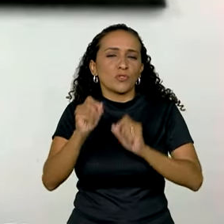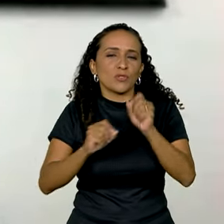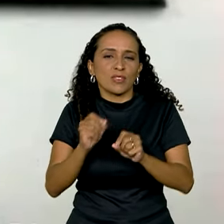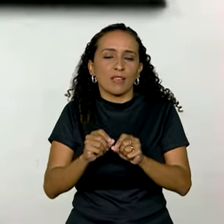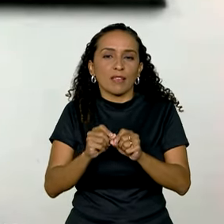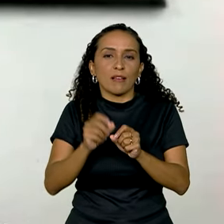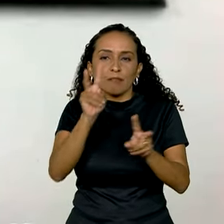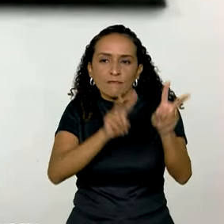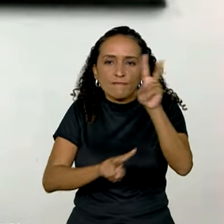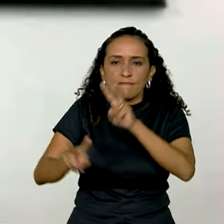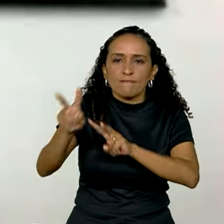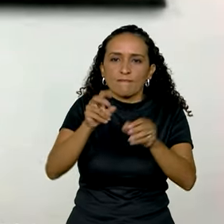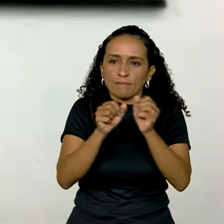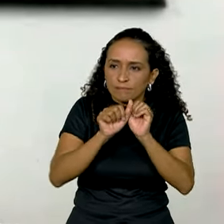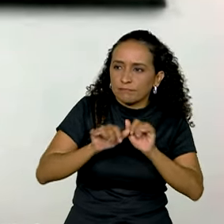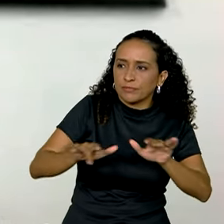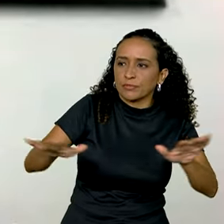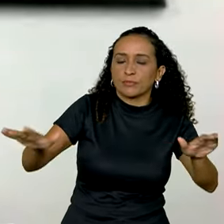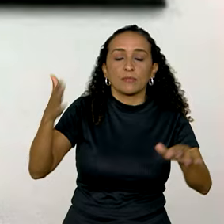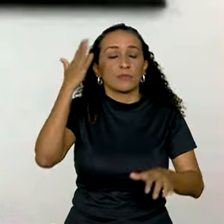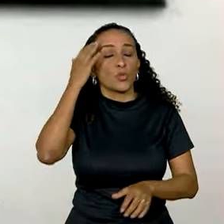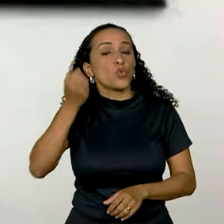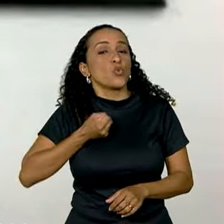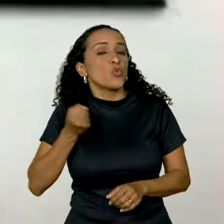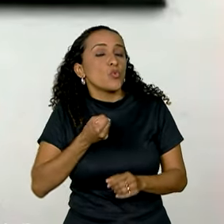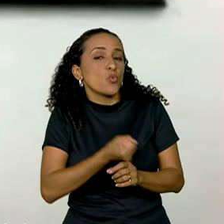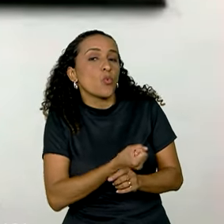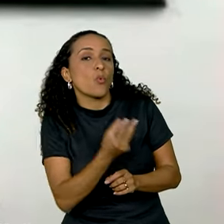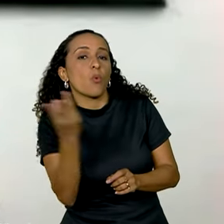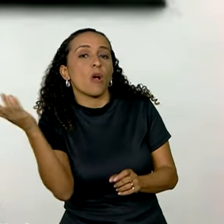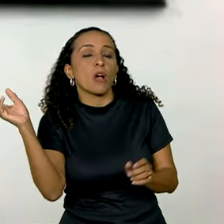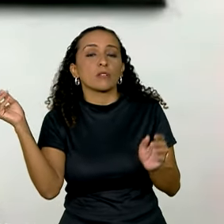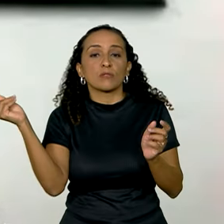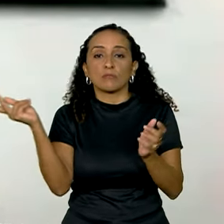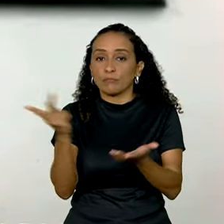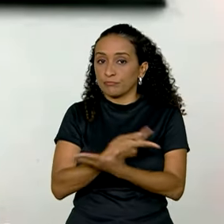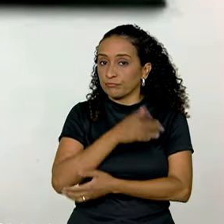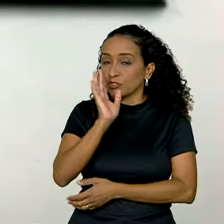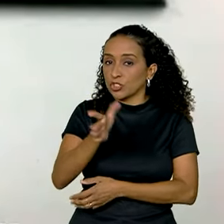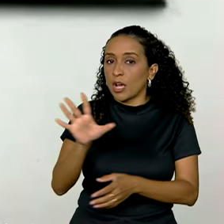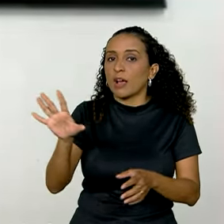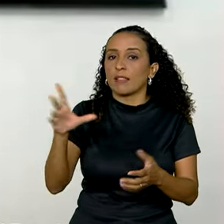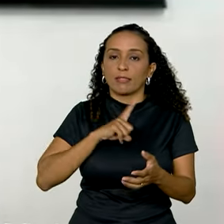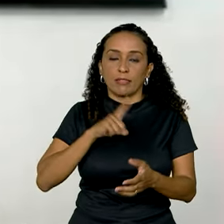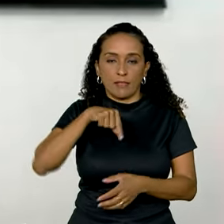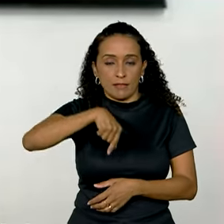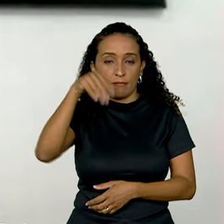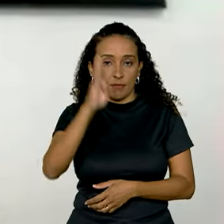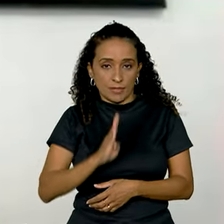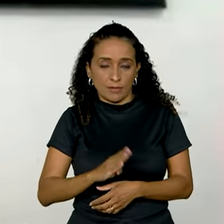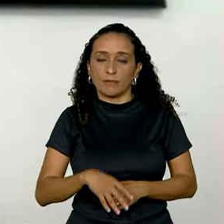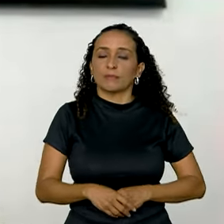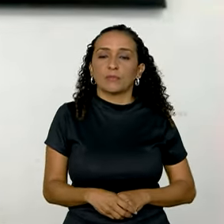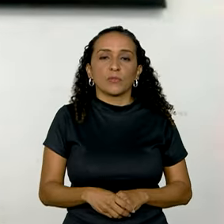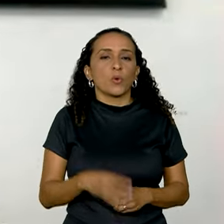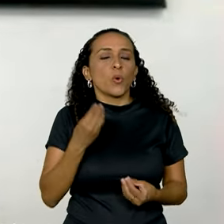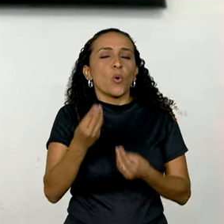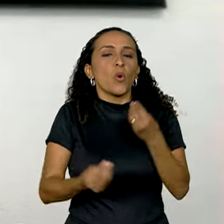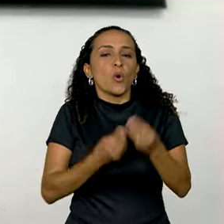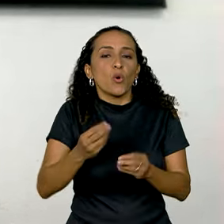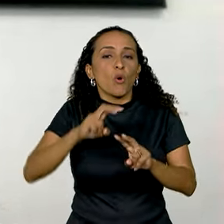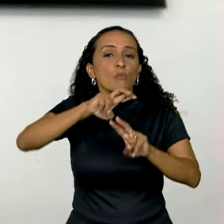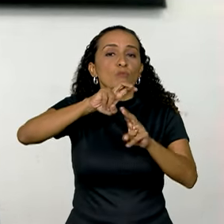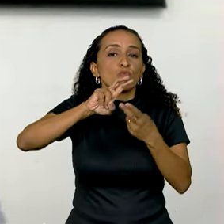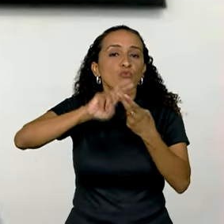de dar visibilidade, de ter números para saber quantos casos de HTLV a gente realmente tem no Brasil e como que o SUS